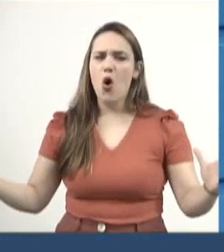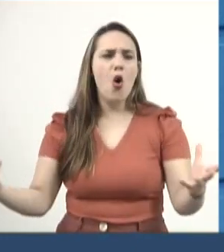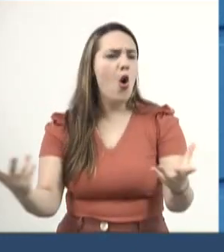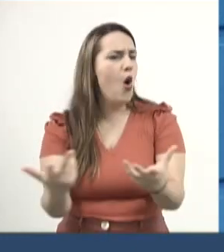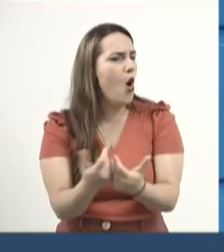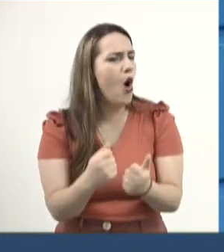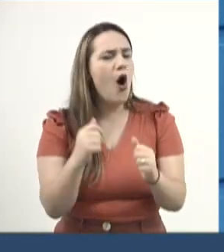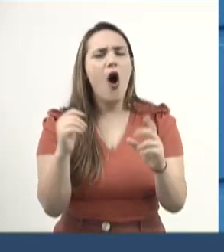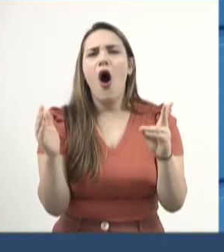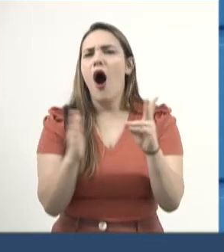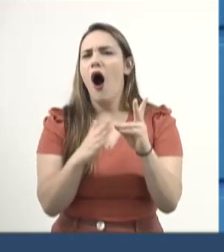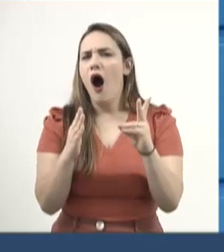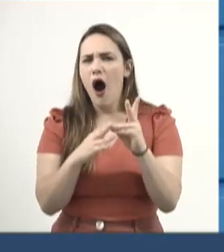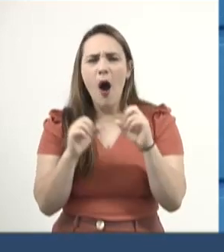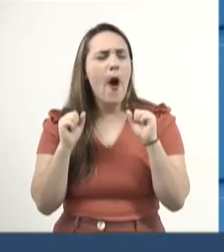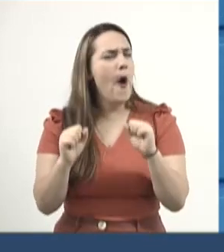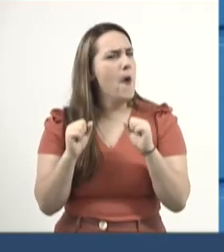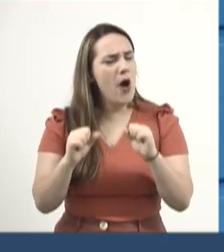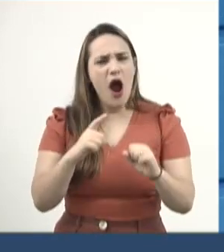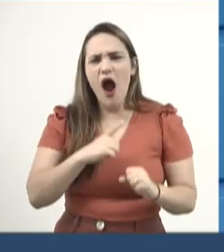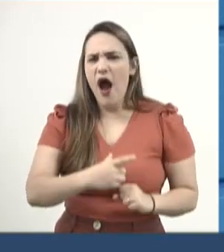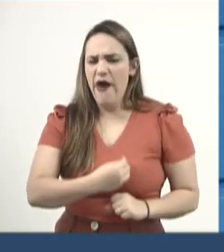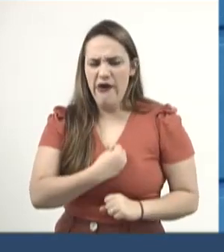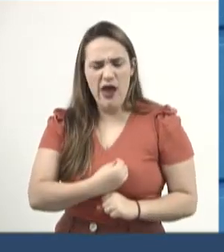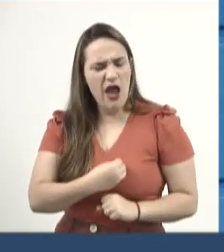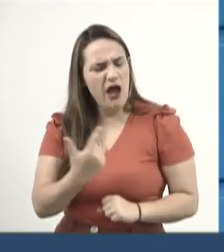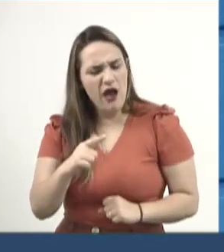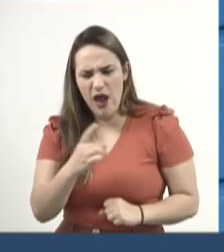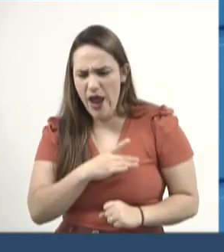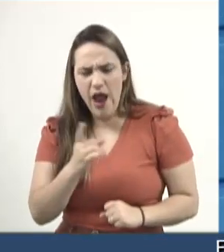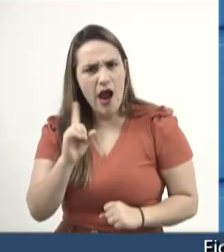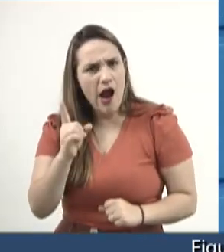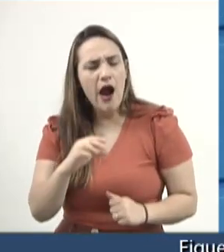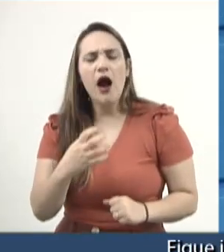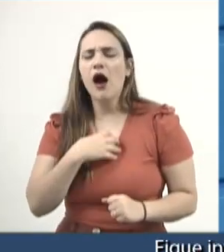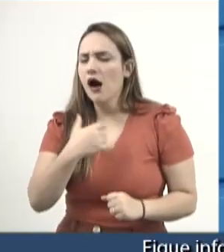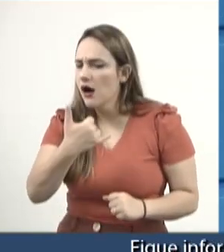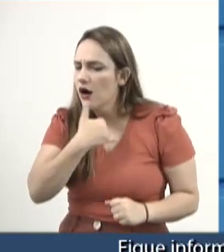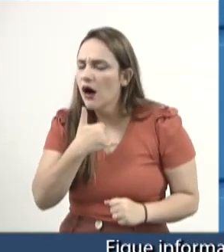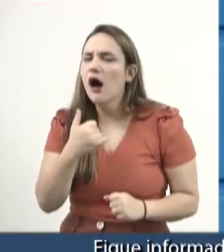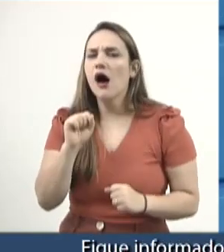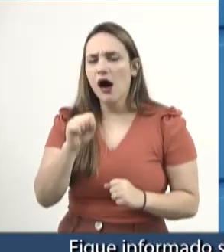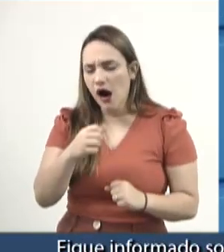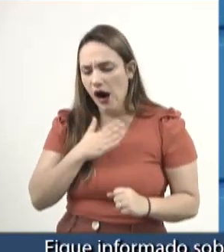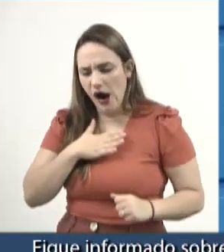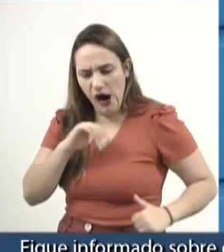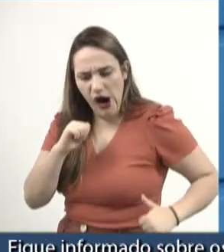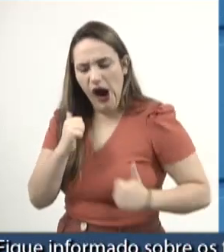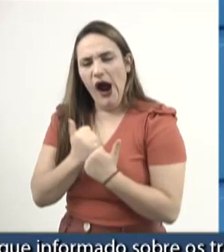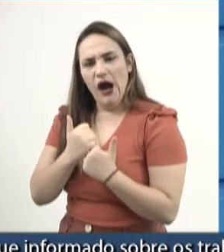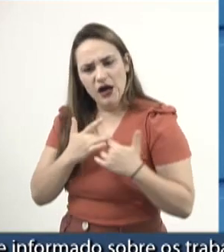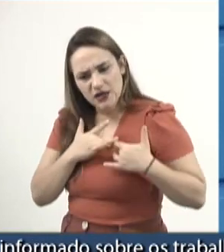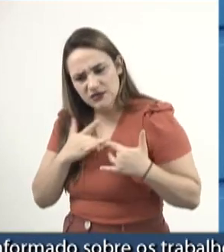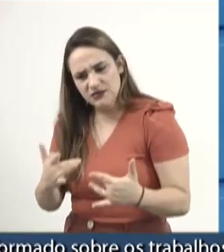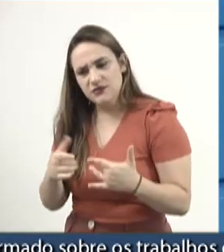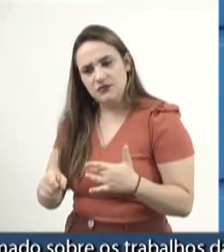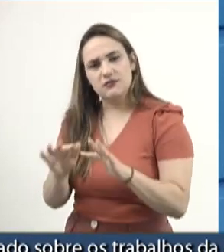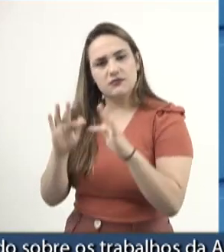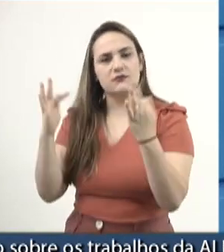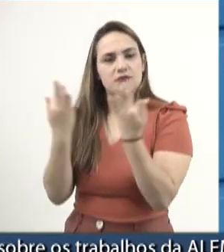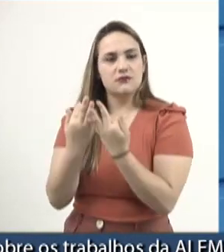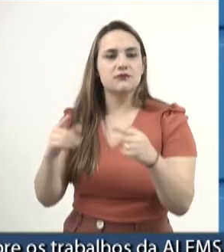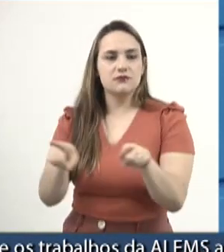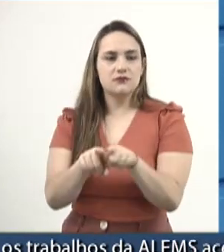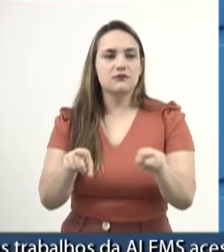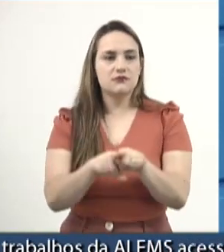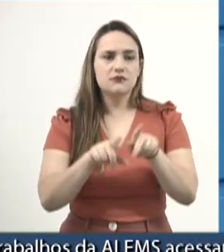possam viver sem medo. Neste momento de tristeza, reitero meu apoio e solidariedade à família, mas também